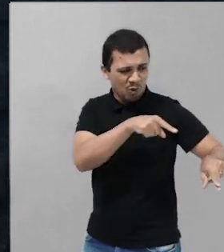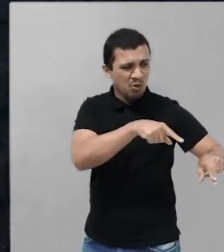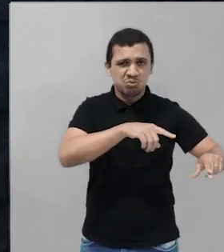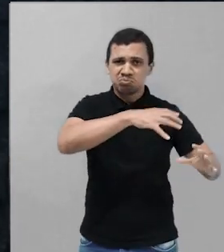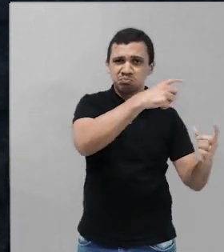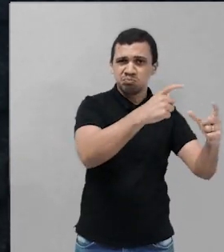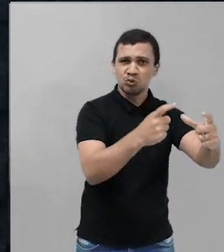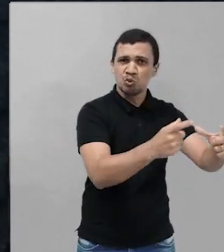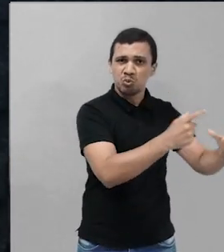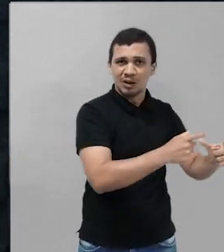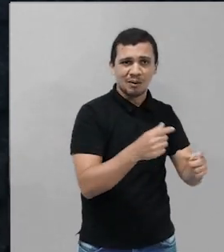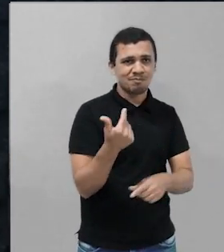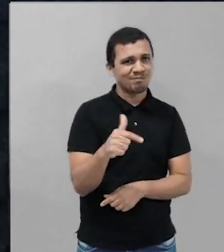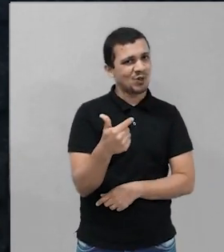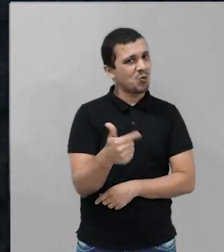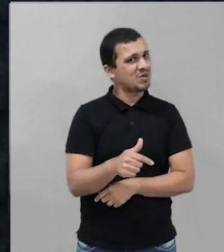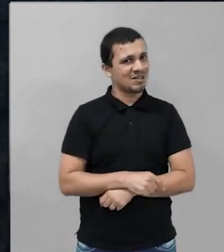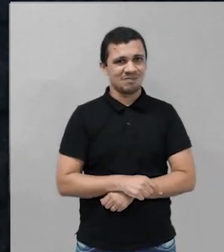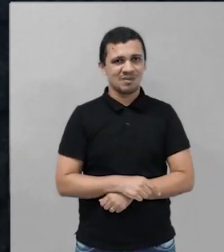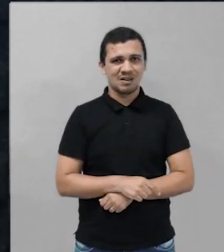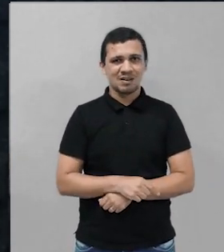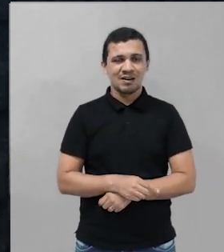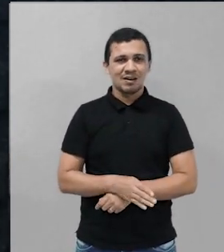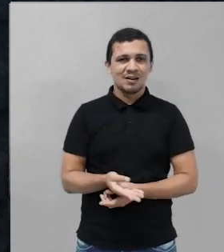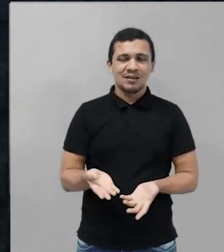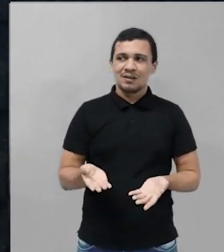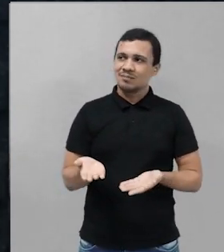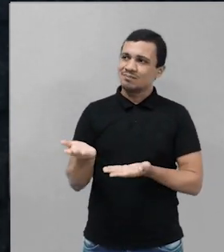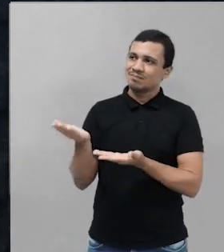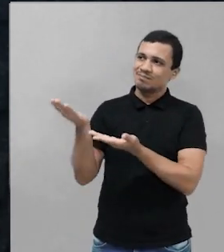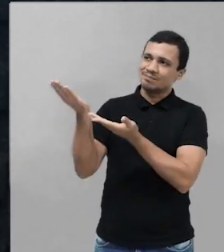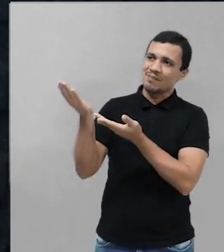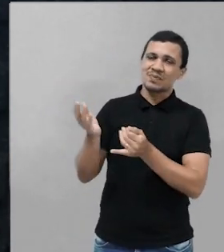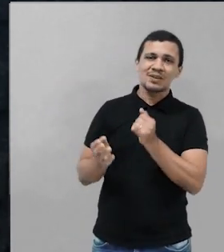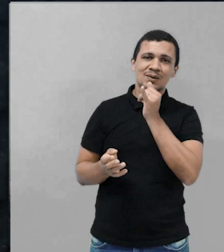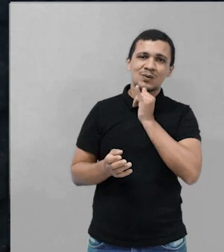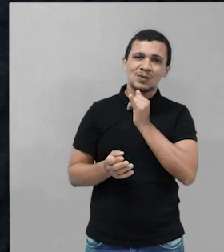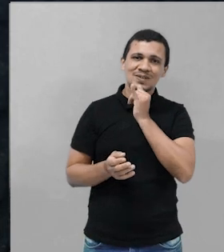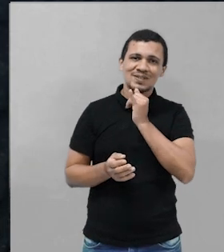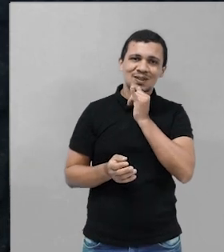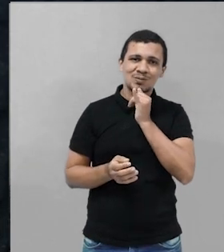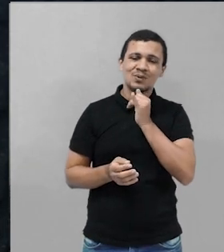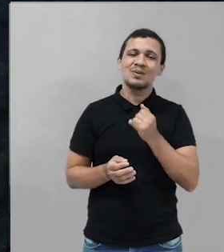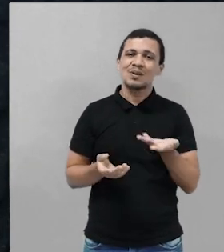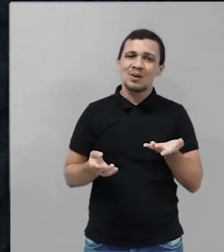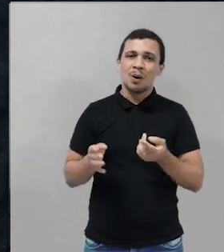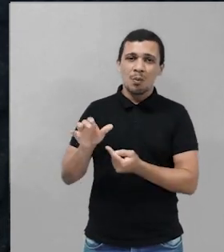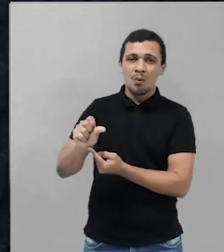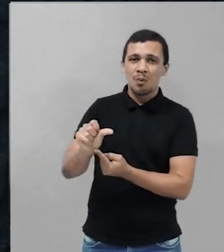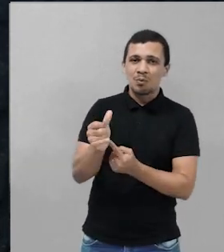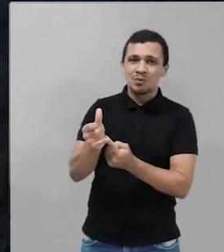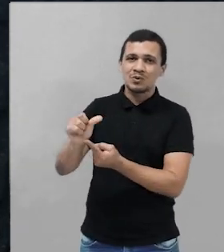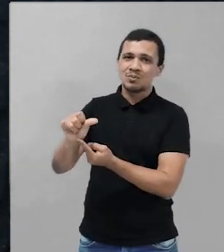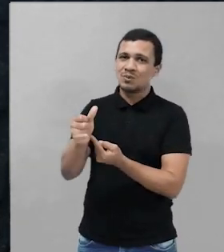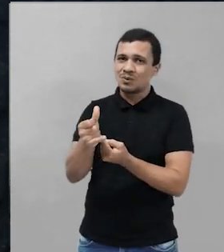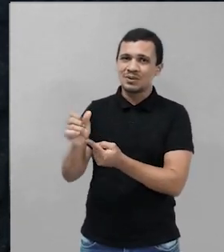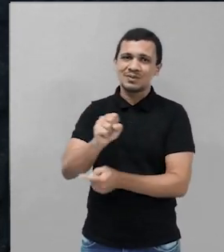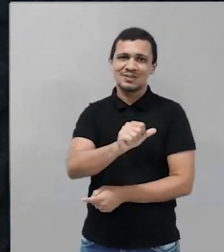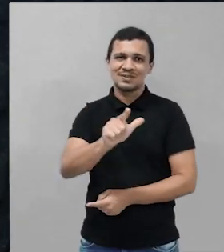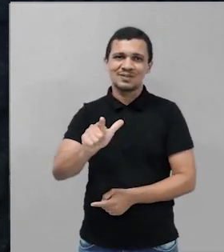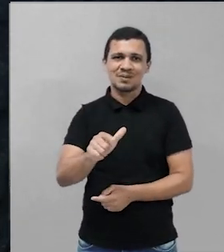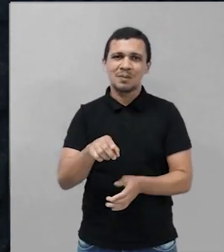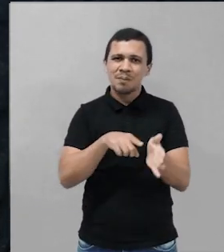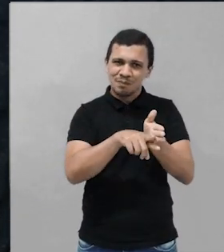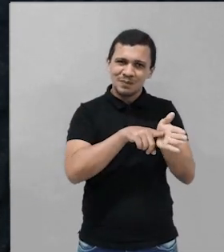característica. Então, eu vou deixar vocês com os sotaques de Bumeu Boi, daqui de São Luís, e pesquisem. Um